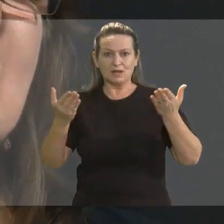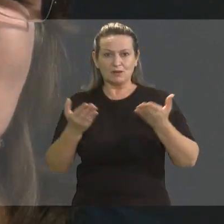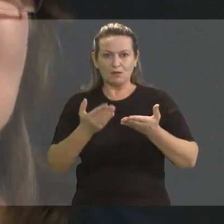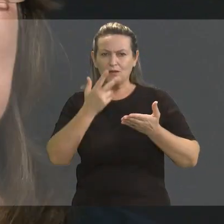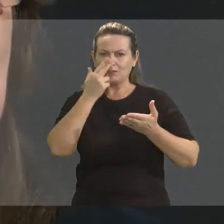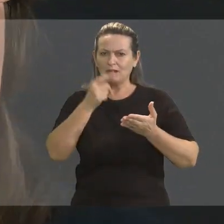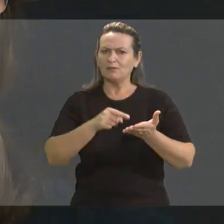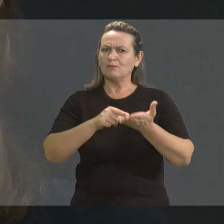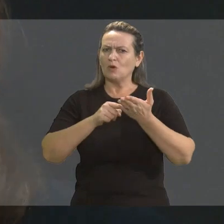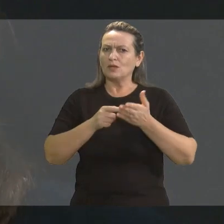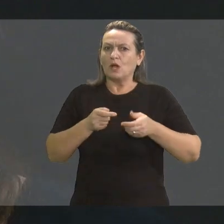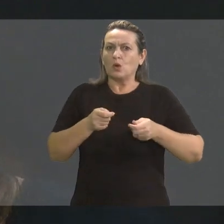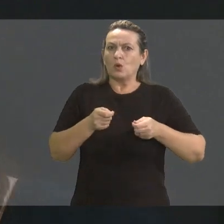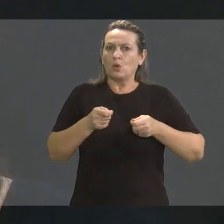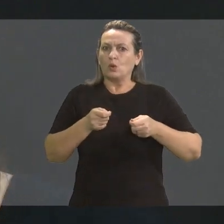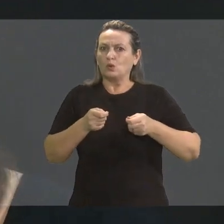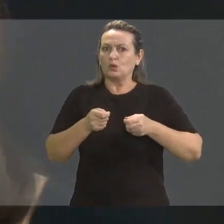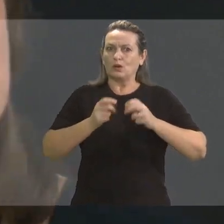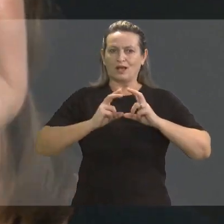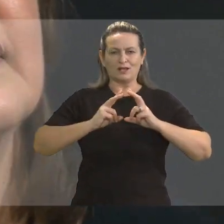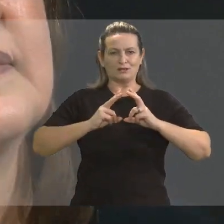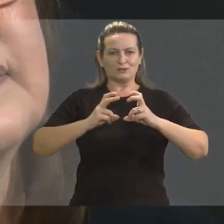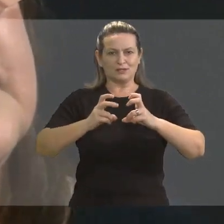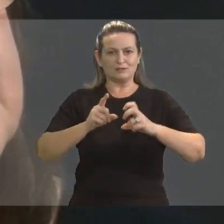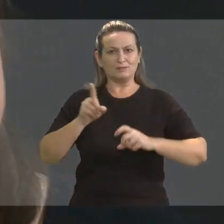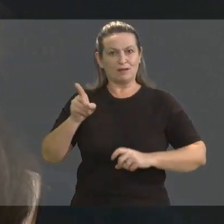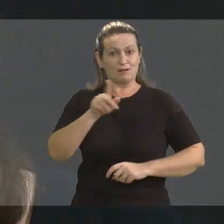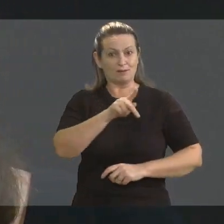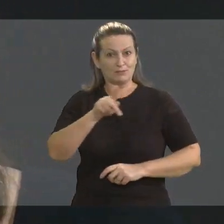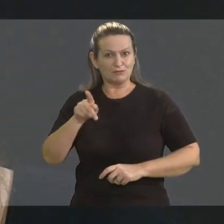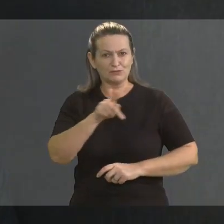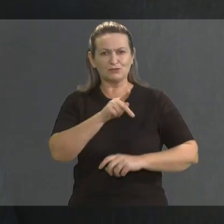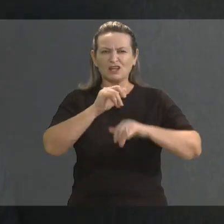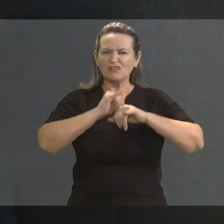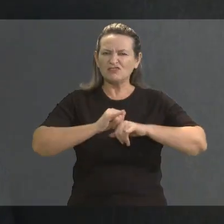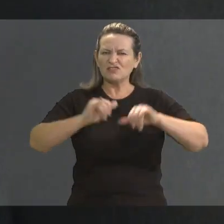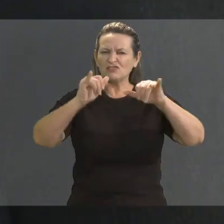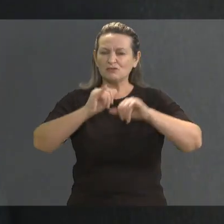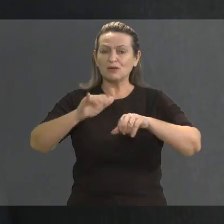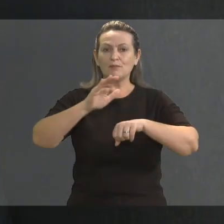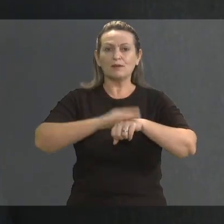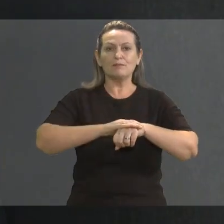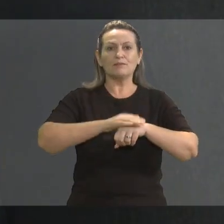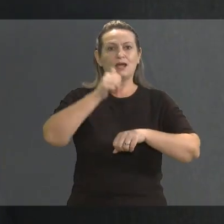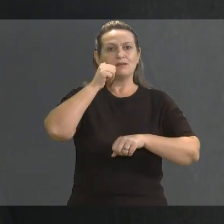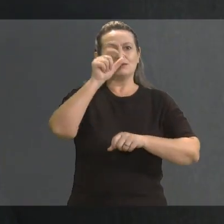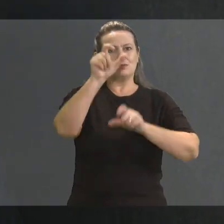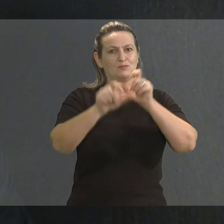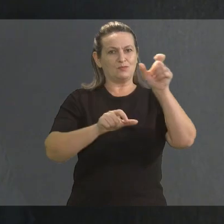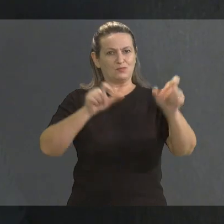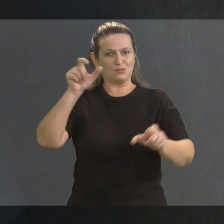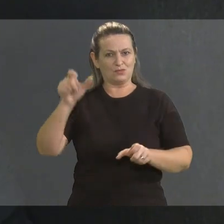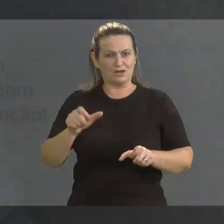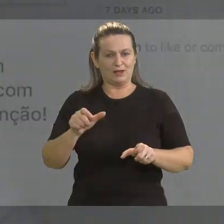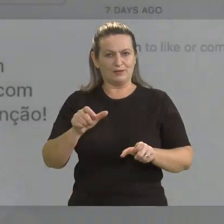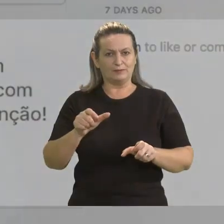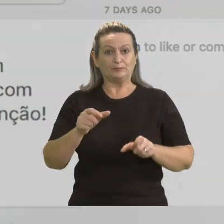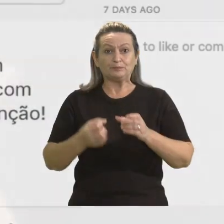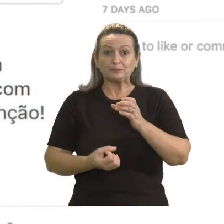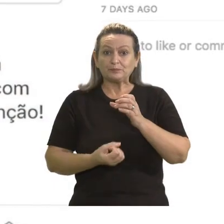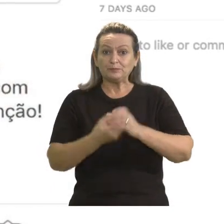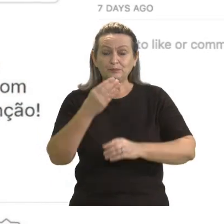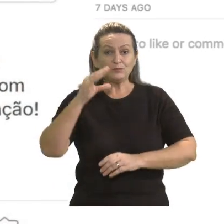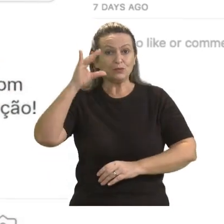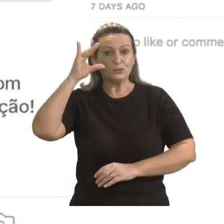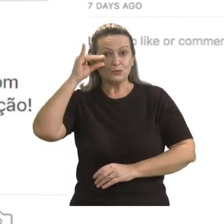foi controlado. Mas mesmo assim, ela quis espalhar a mensagem da prevenção para mais mulheres. Criou uma conta no